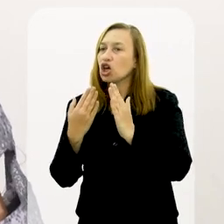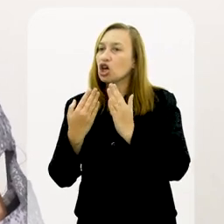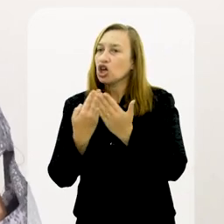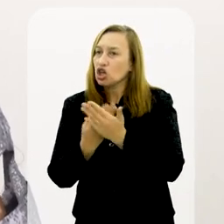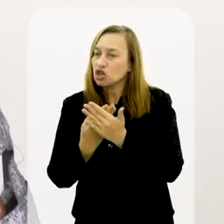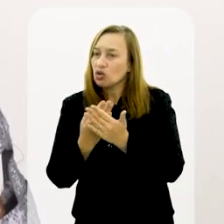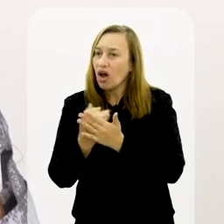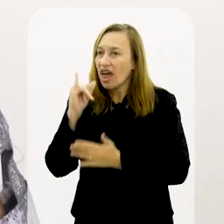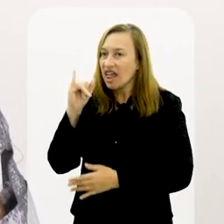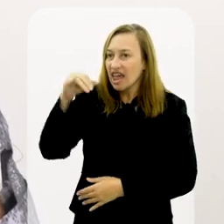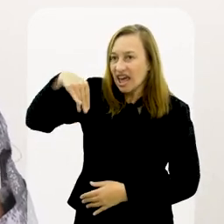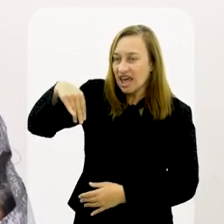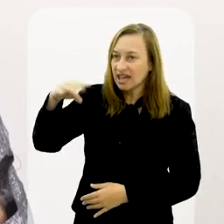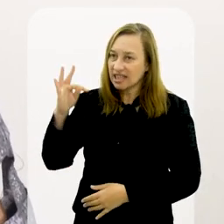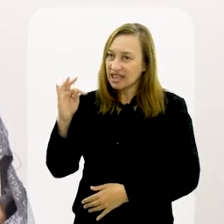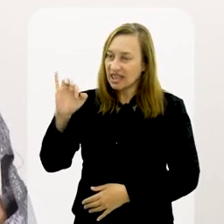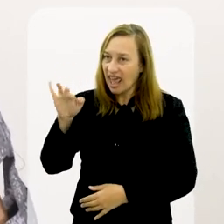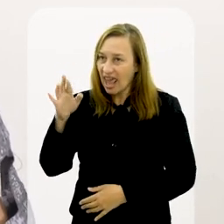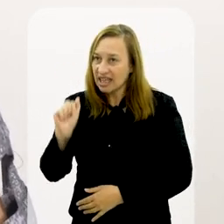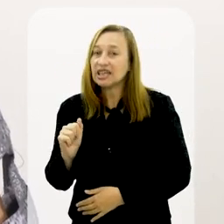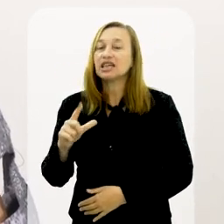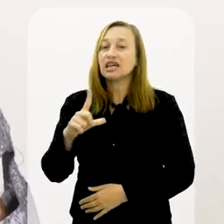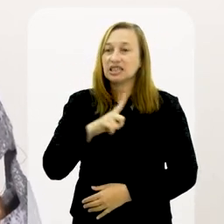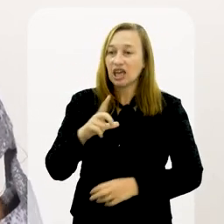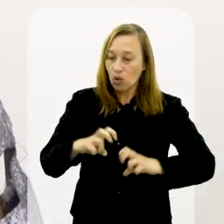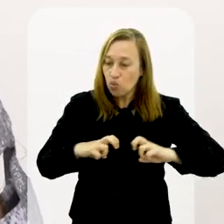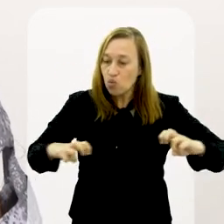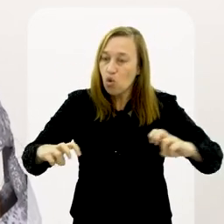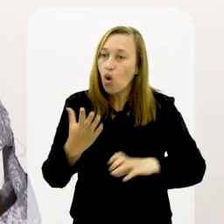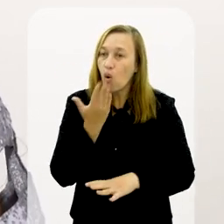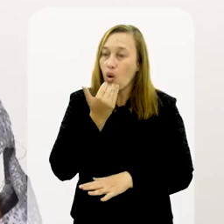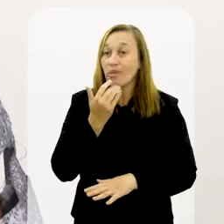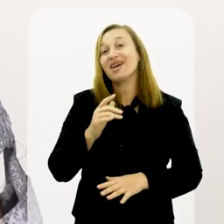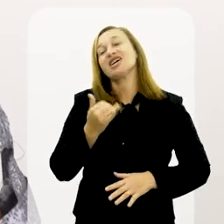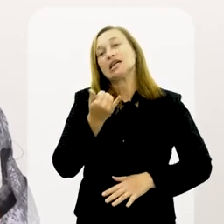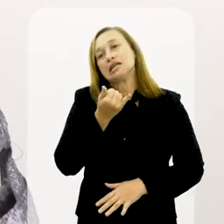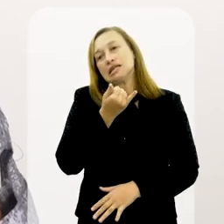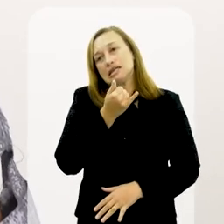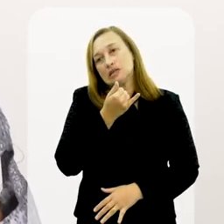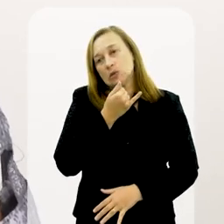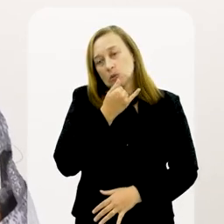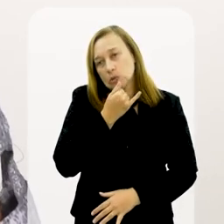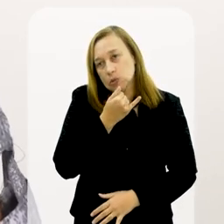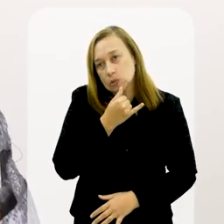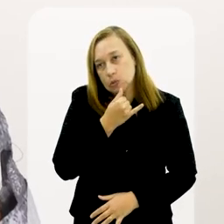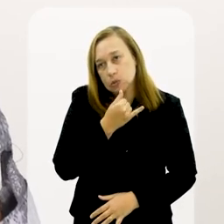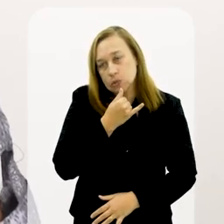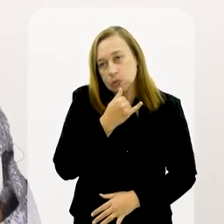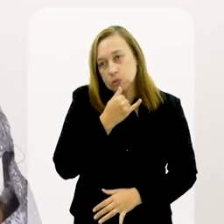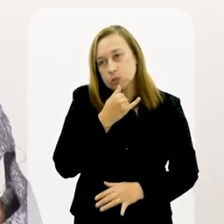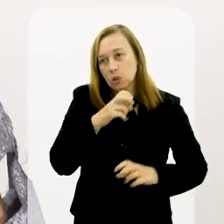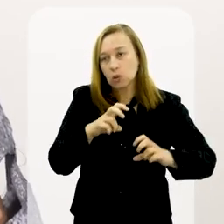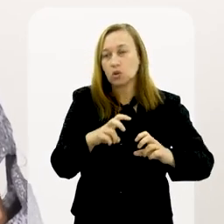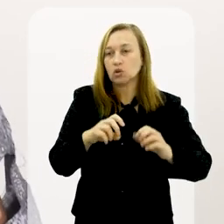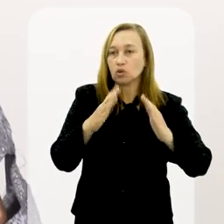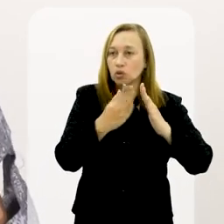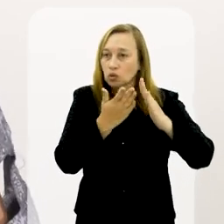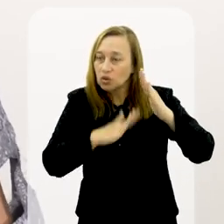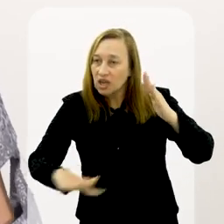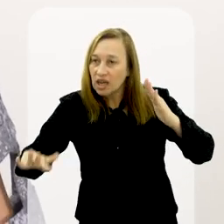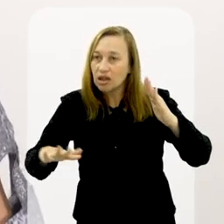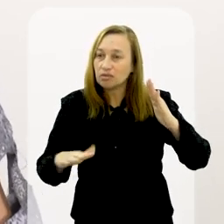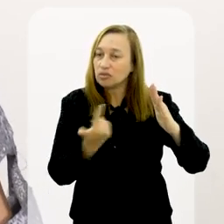então eu já aprendi que tem que se comer na mesa. Infelizmente, no terreiro, eu não tenho uma mesa gigantesca para botar todo mundo no terreiro.